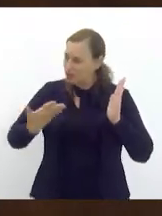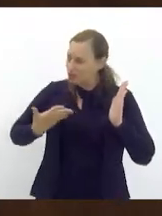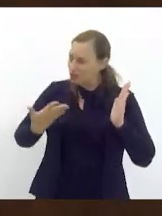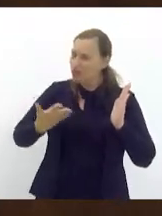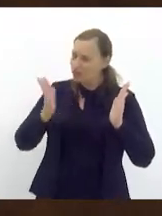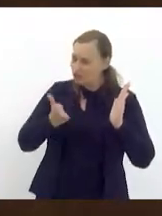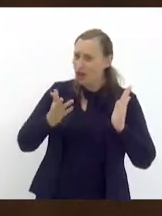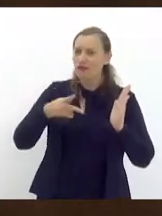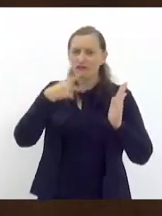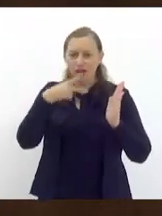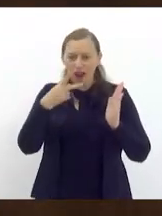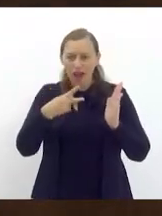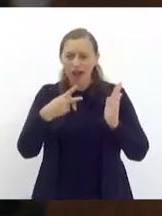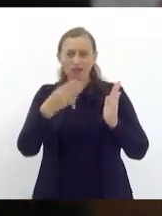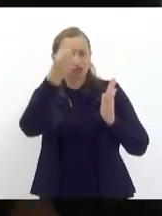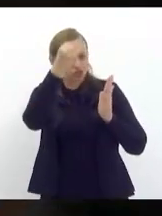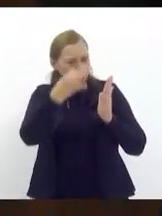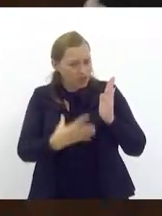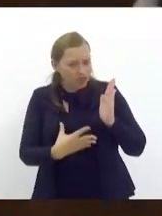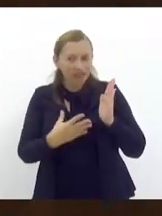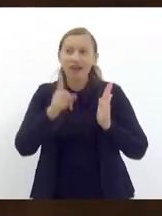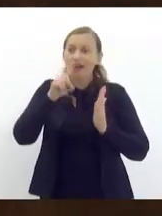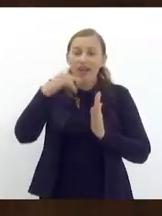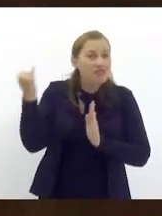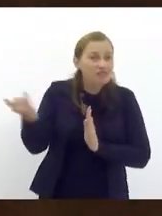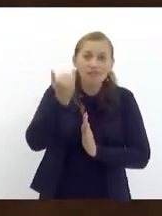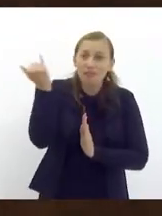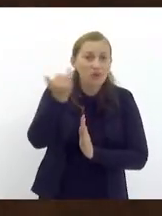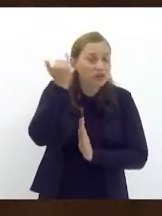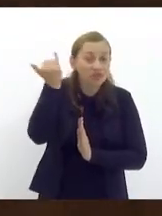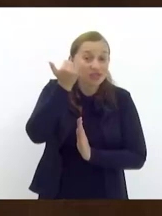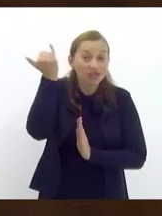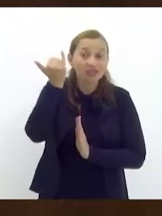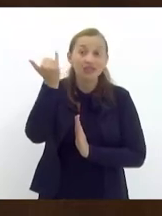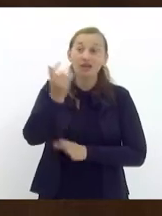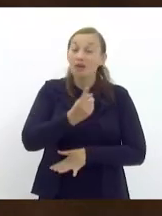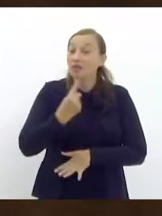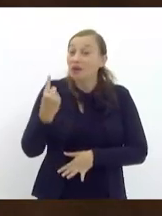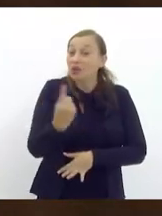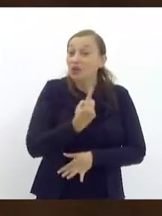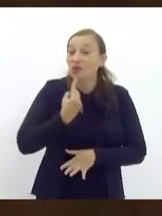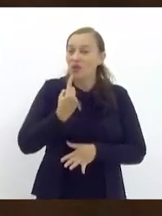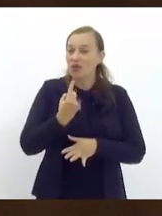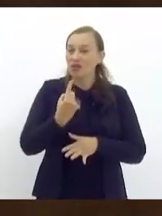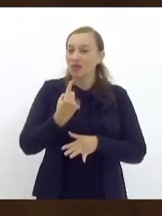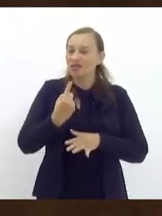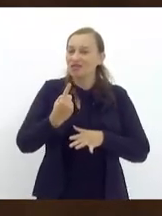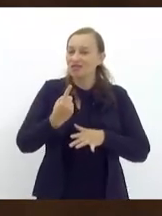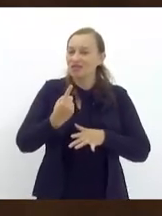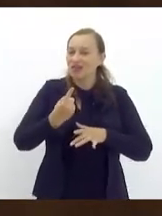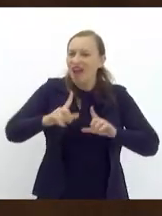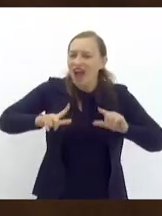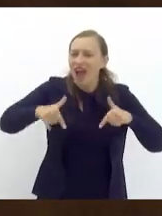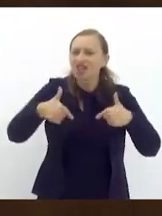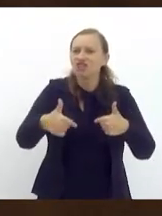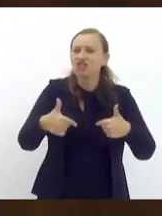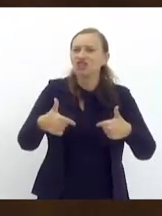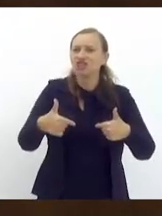antecederam já disseram é muito importante para nós atuarmos no sentido de